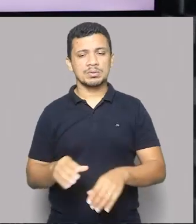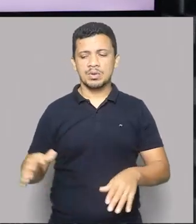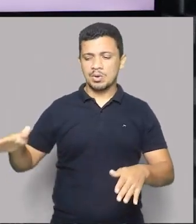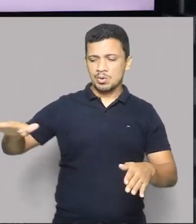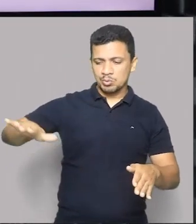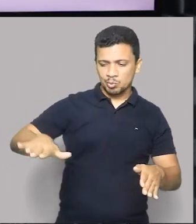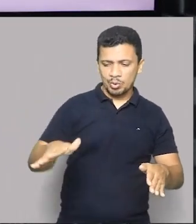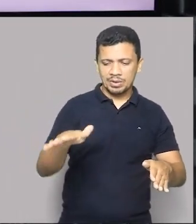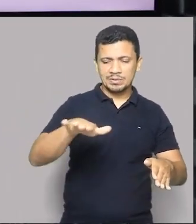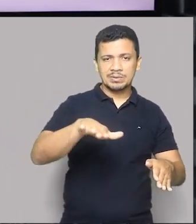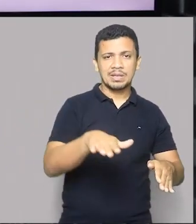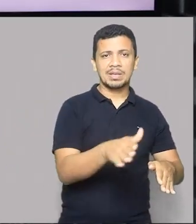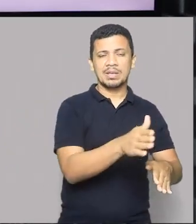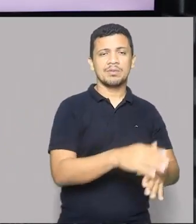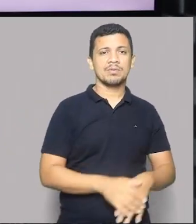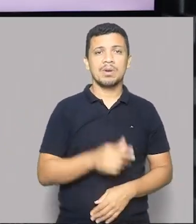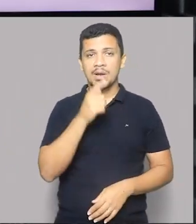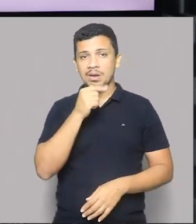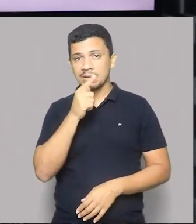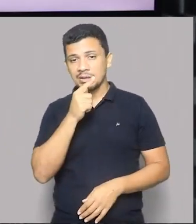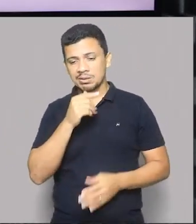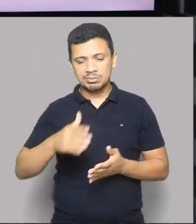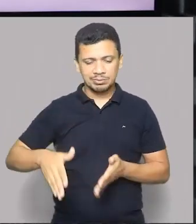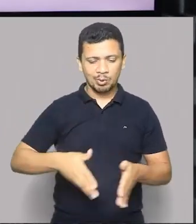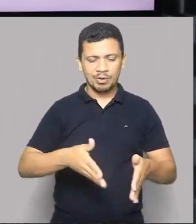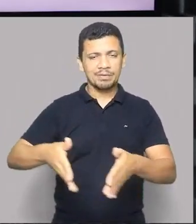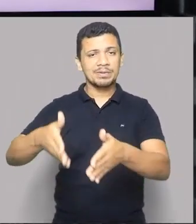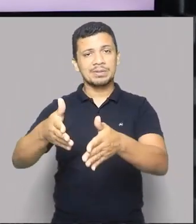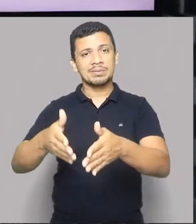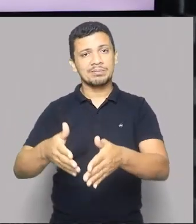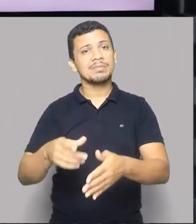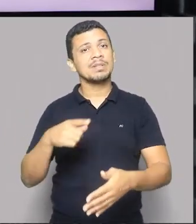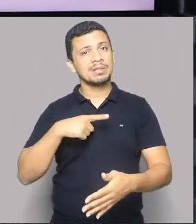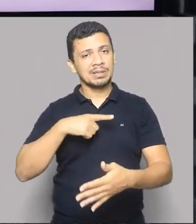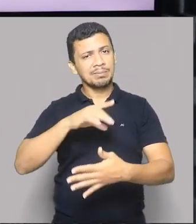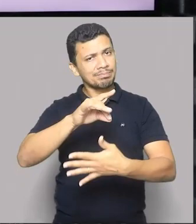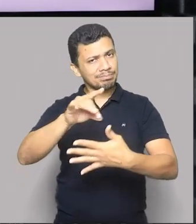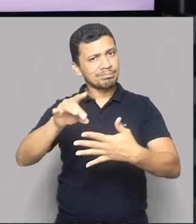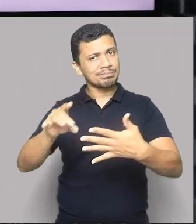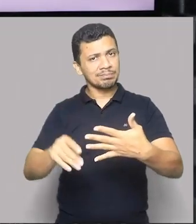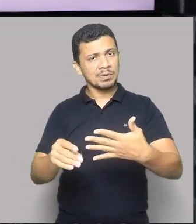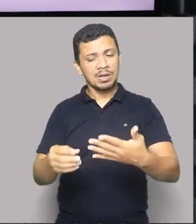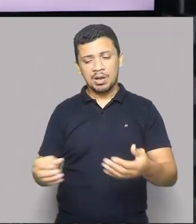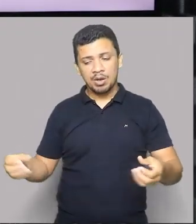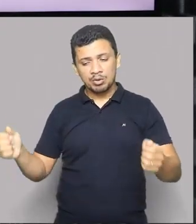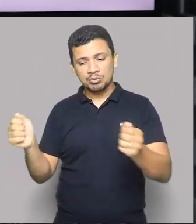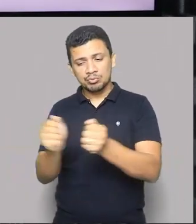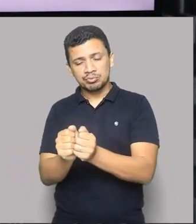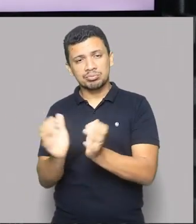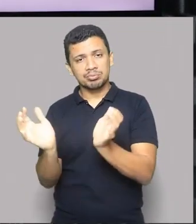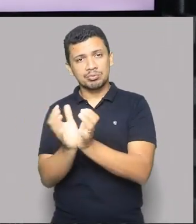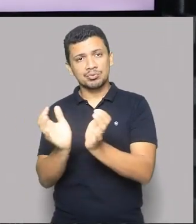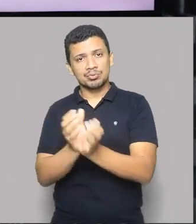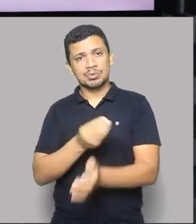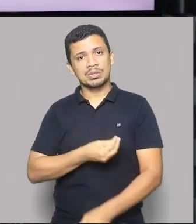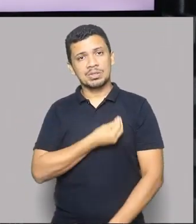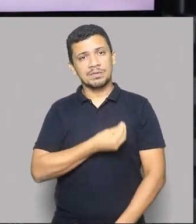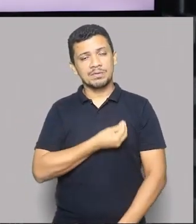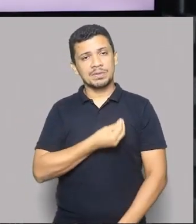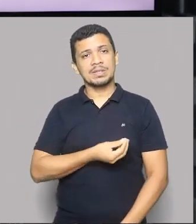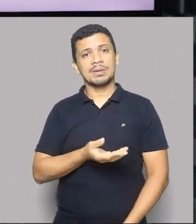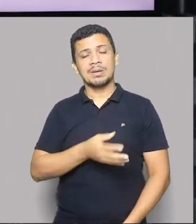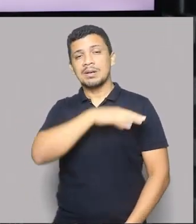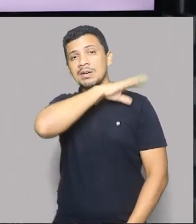relevo, a questão da hidrografia, outros componentes que fazem parte desse conjunto de vida vegetal e